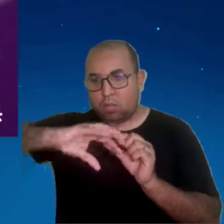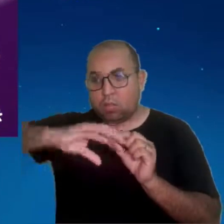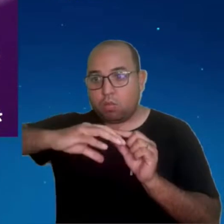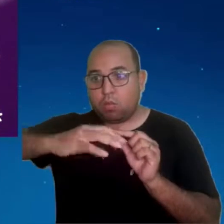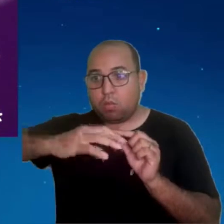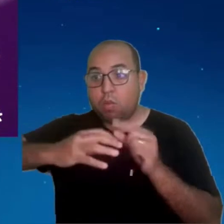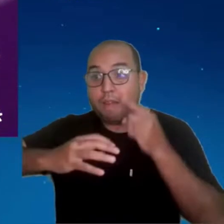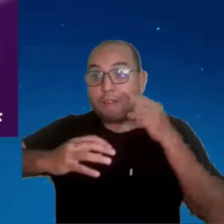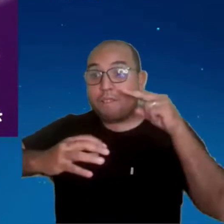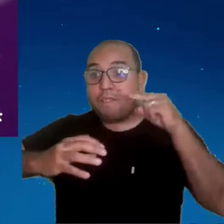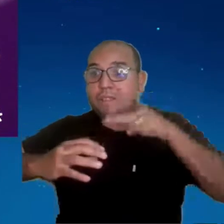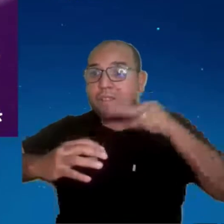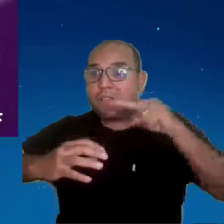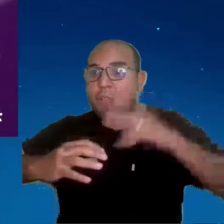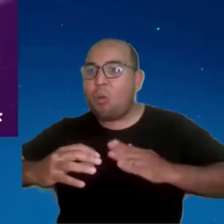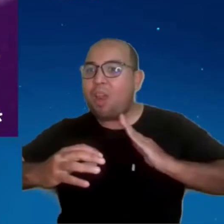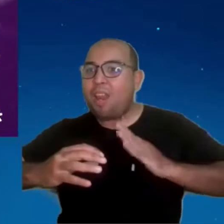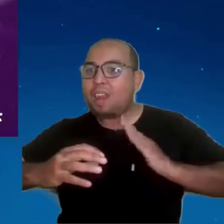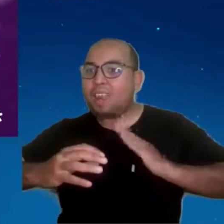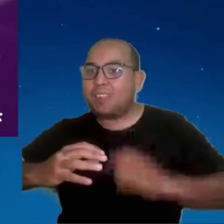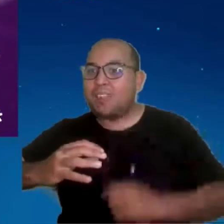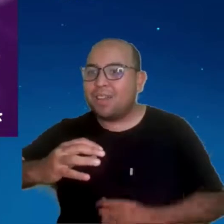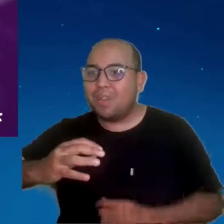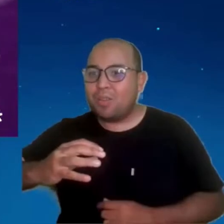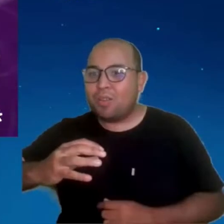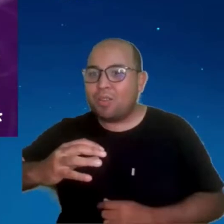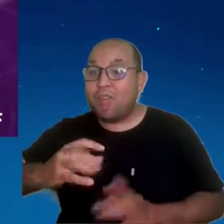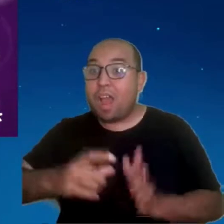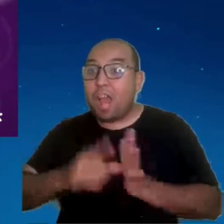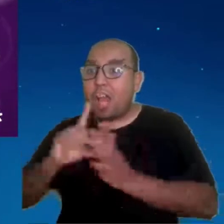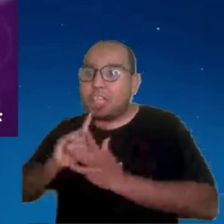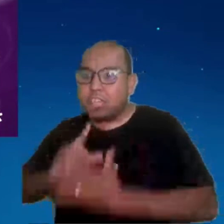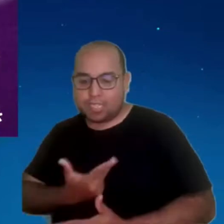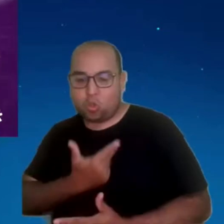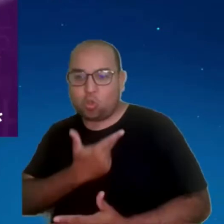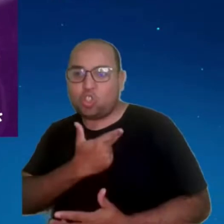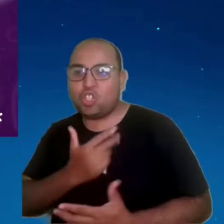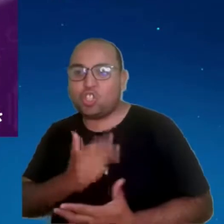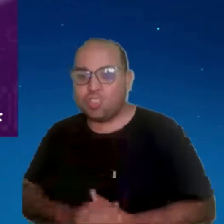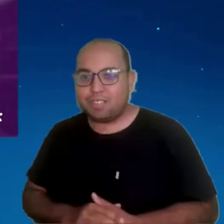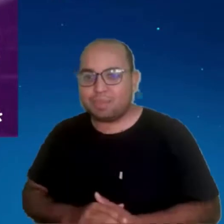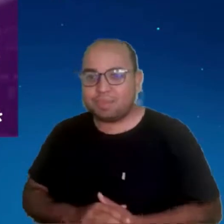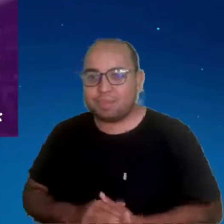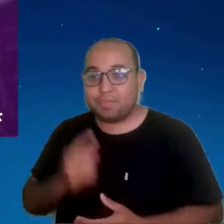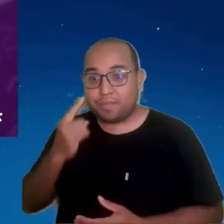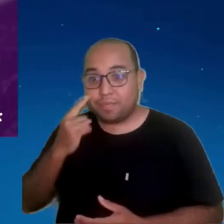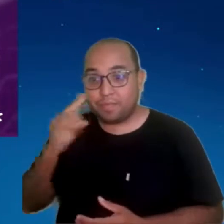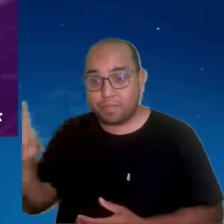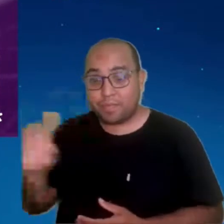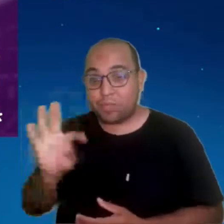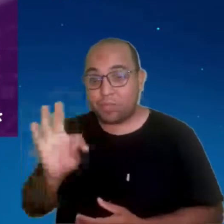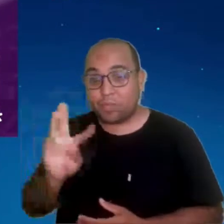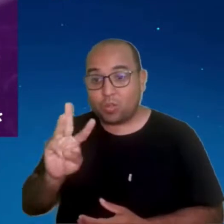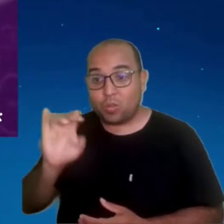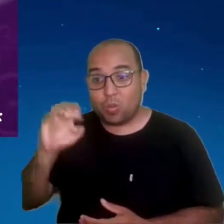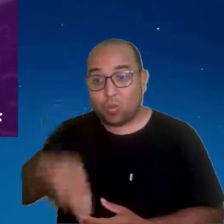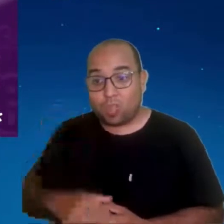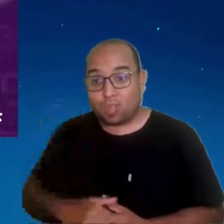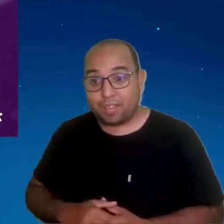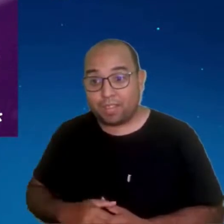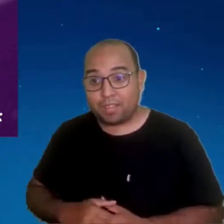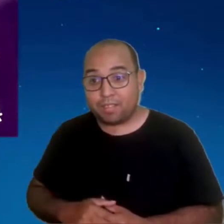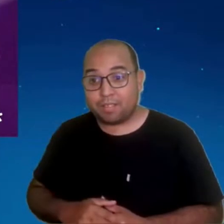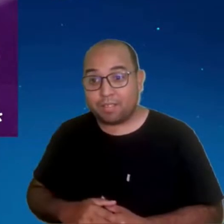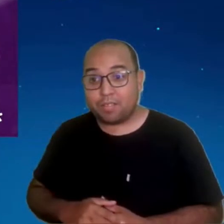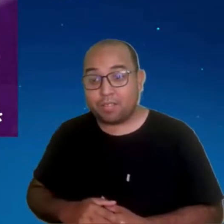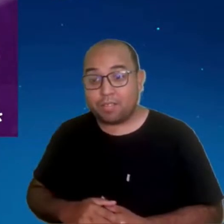encontrar algo que ele não estava prevendo antes de fazer a cirurgia. Aí você vai no médico que usa o gêmeo digital, ou você vai no cardiologista que não usa o gêmeo digital.